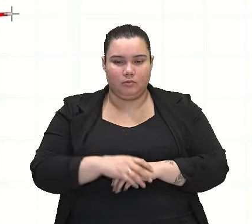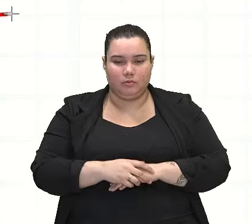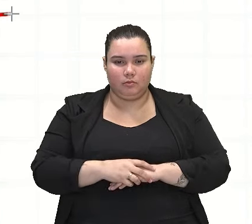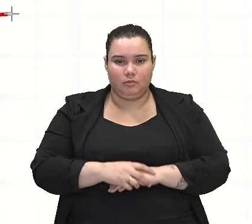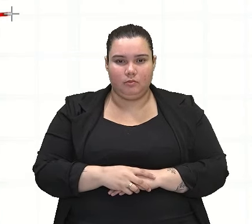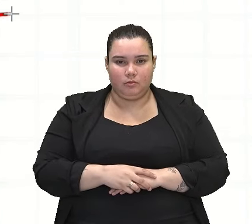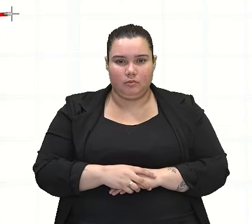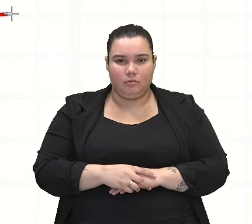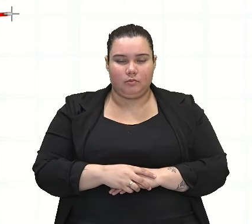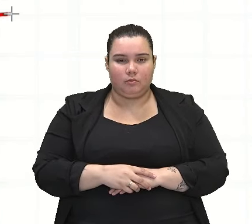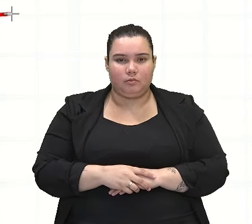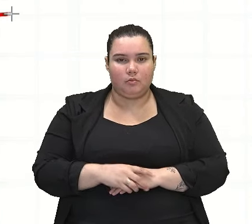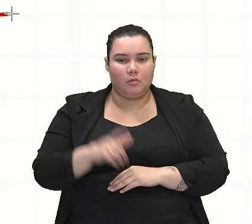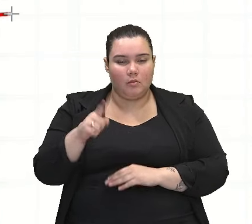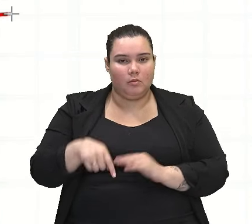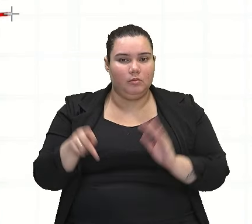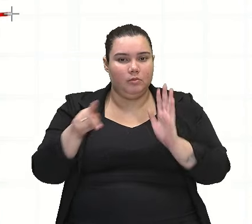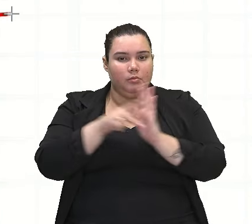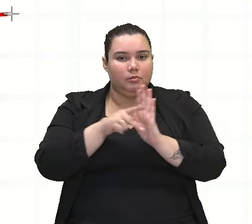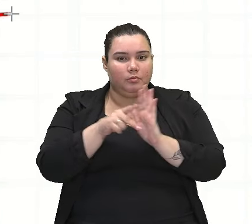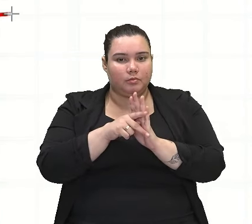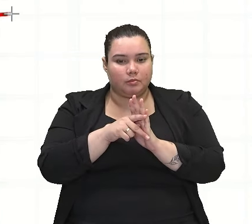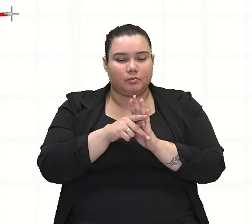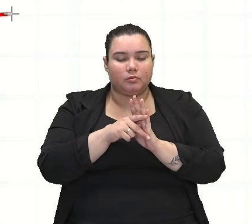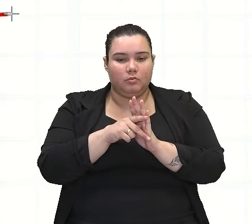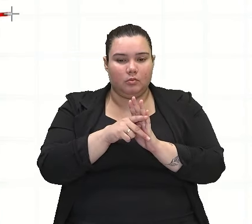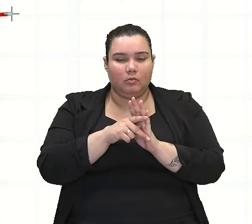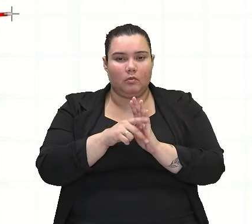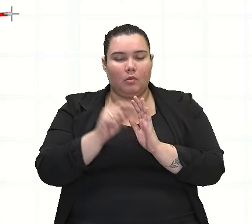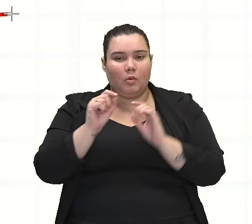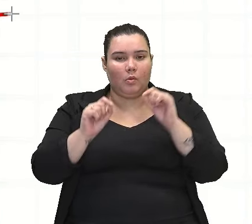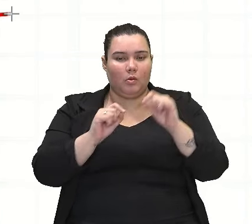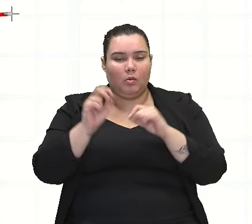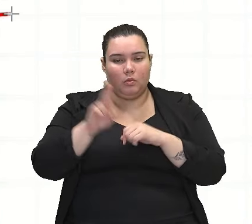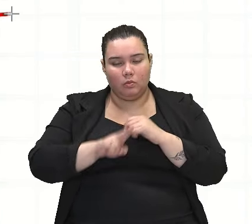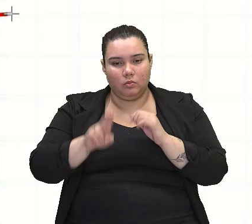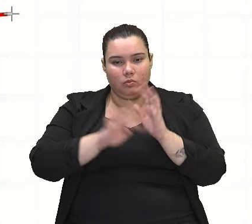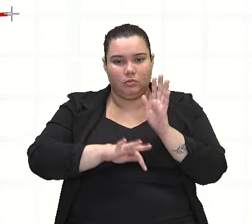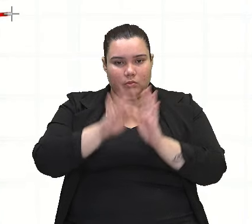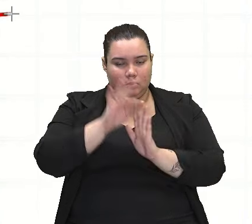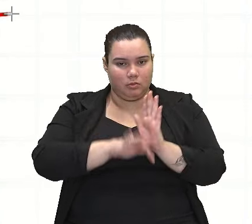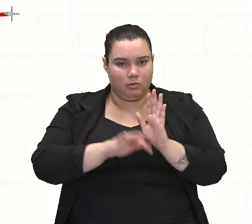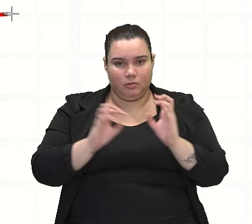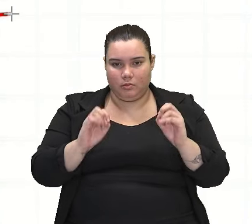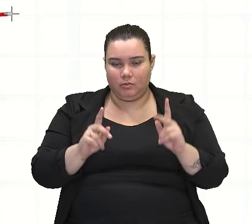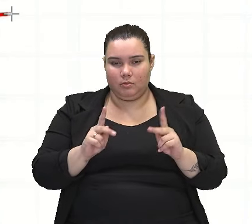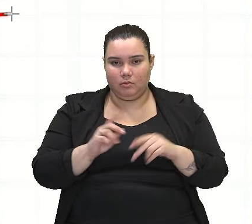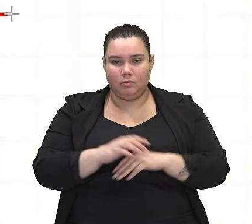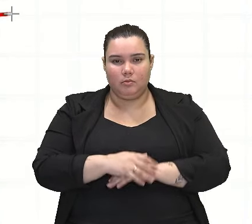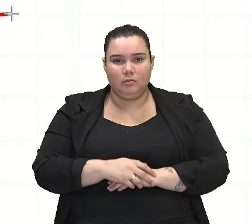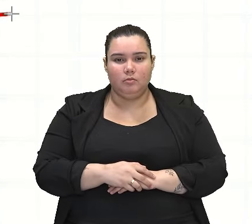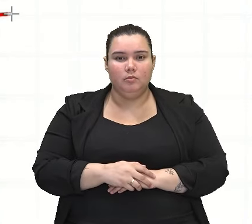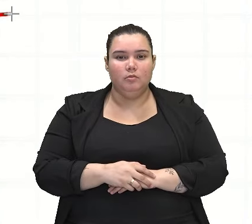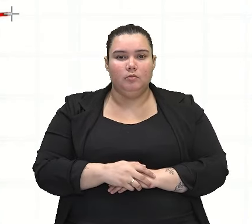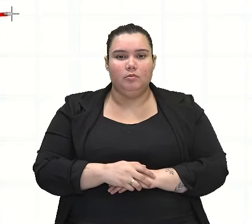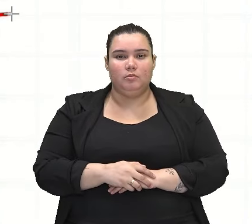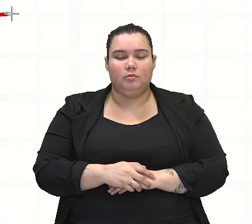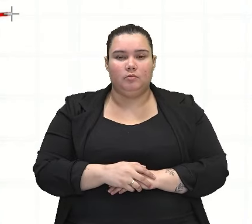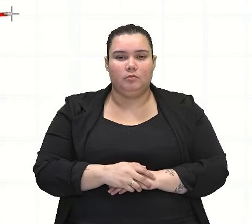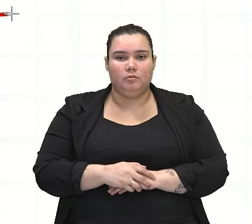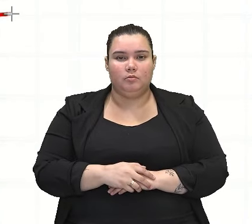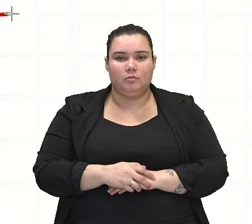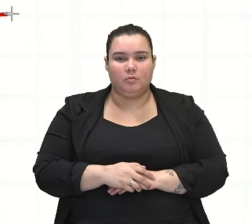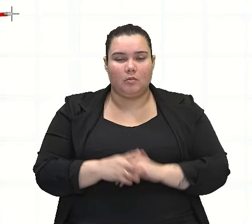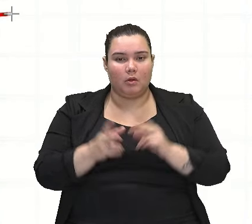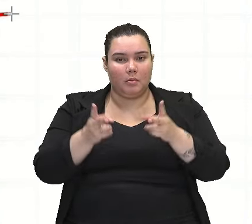pleonasmo que será considerado vício, que não é adequado. Ok? Perceba que o pleonasmo